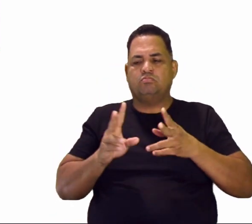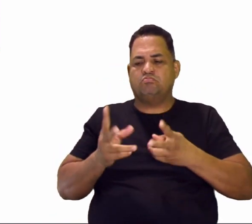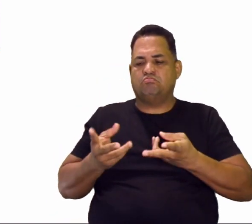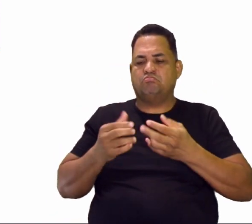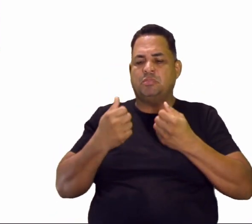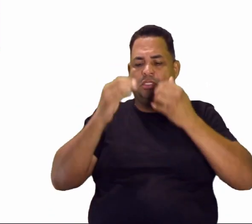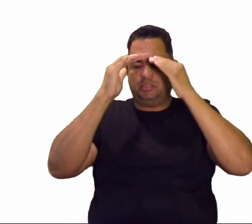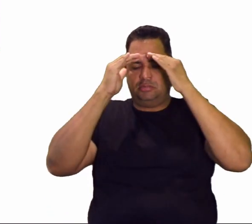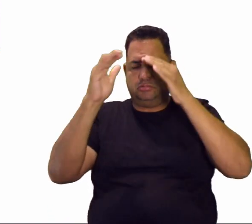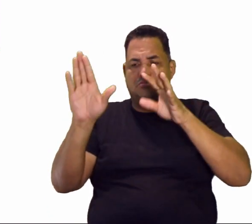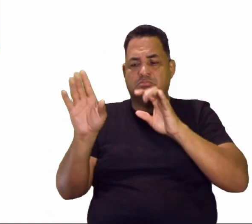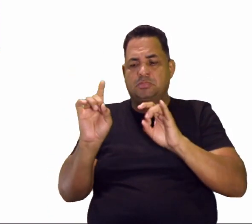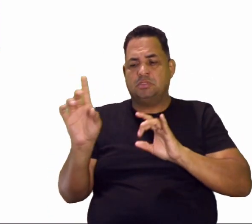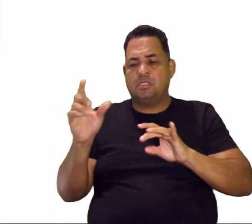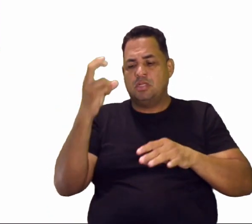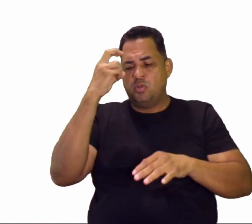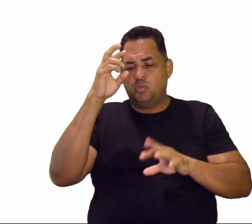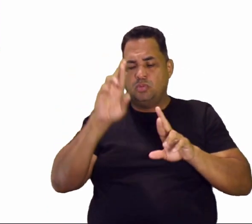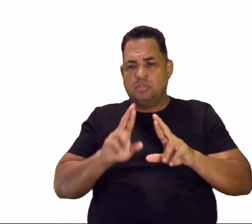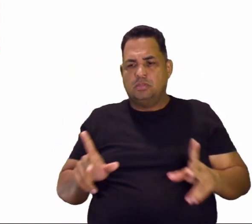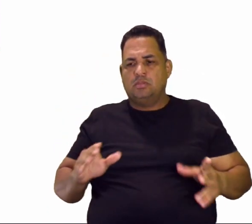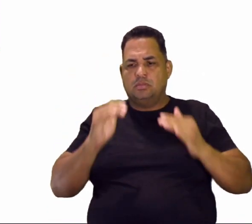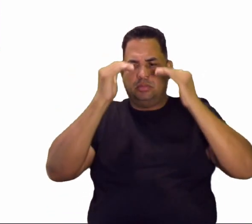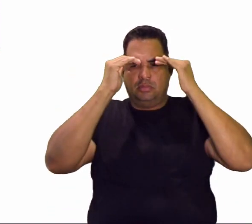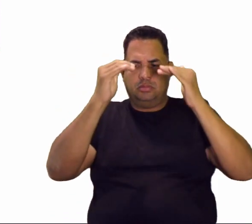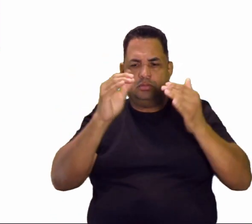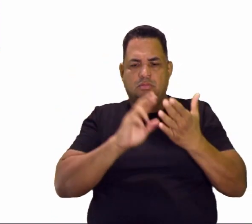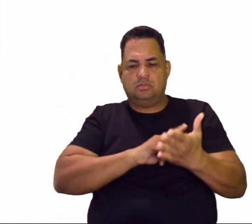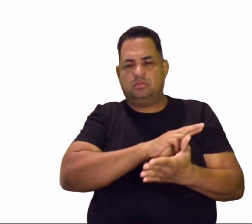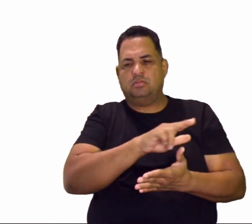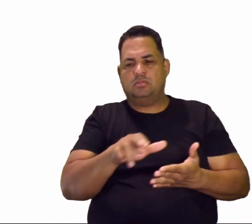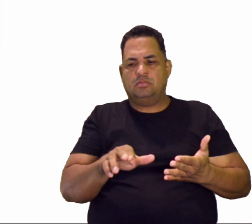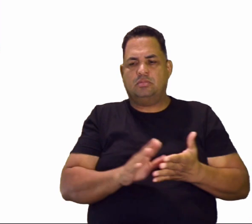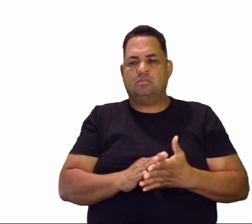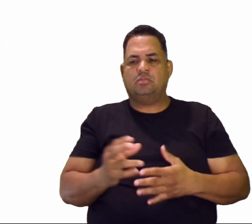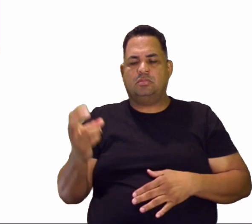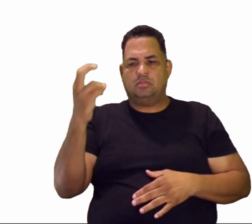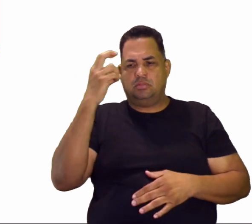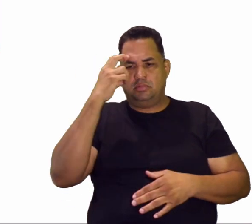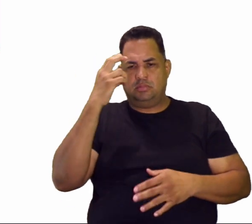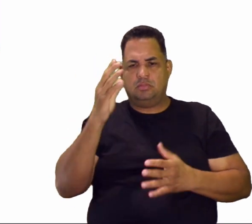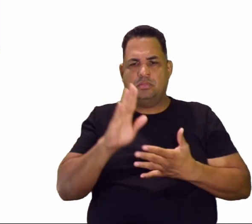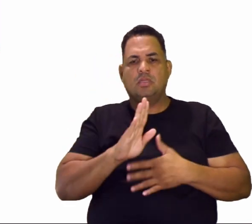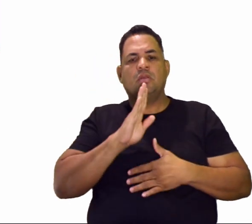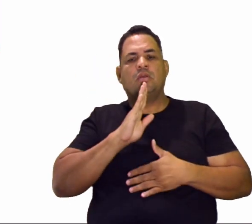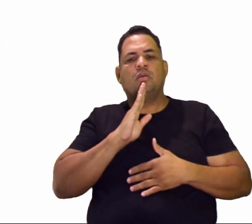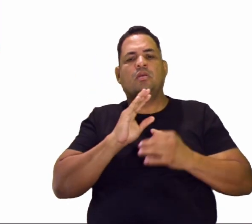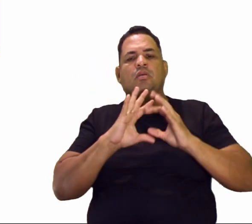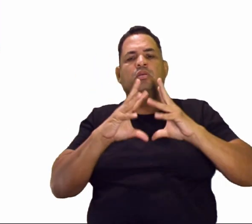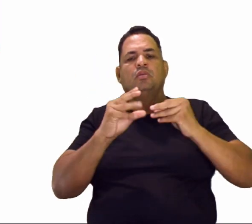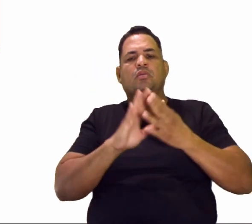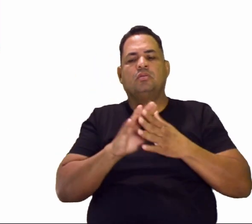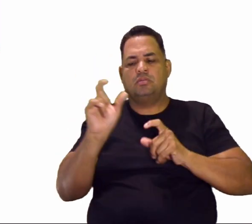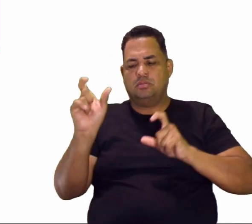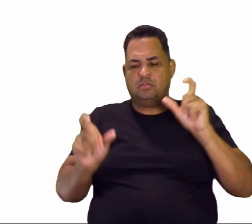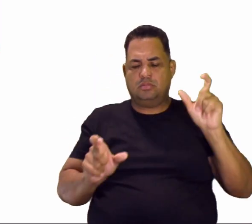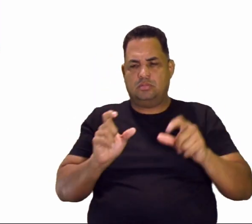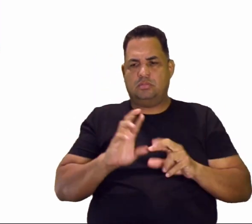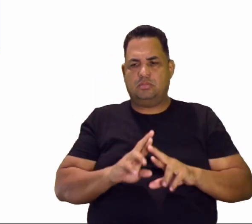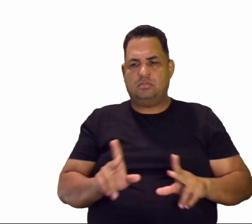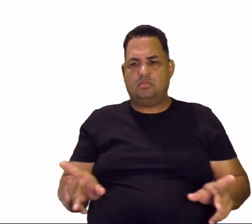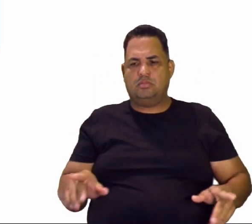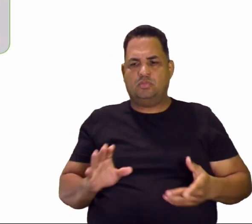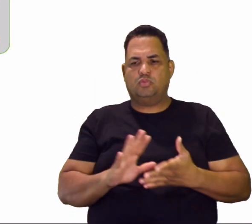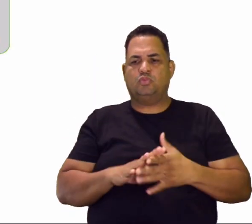outro como algo válido, legítimo, e respeita as diversidades e diferenças culturais. Reconhece toda a forma humana de diversidade cultural.